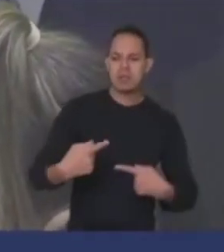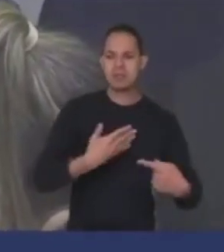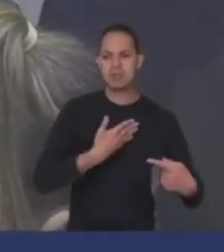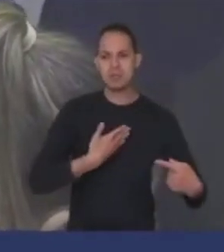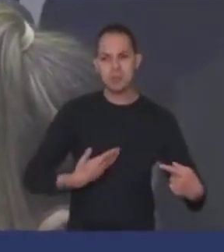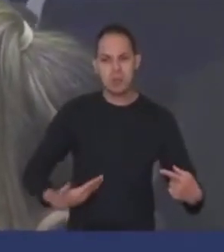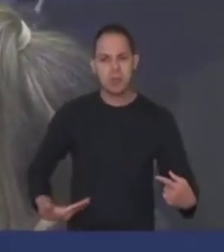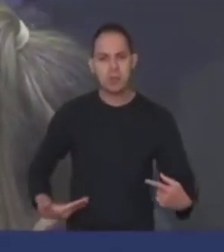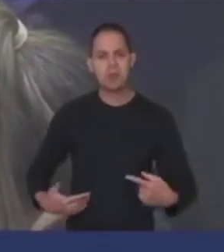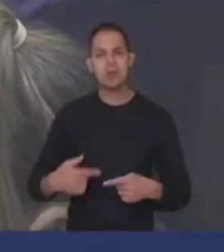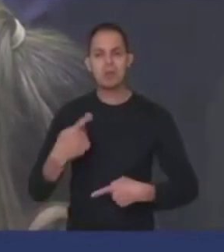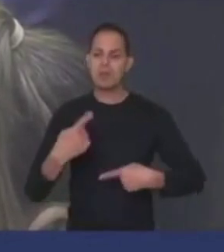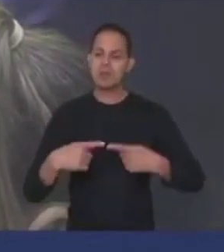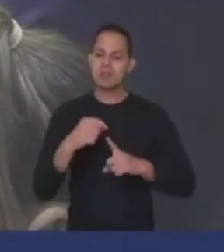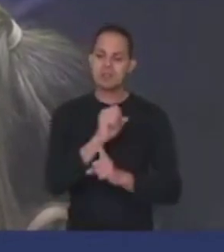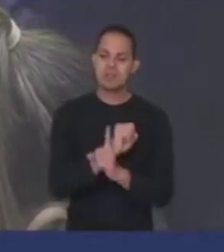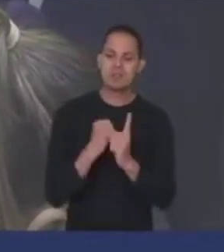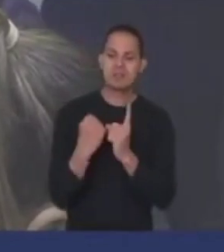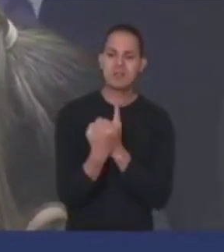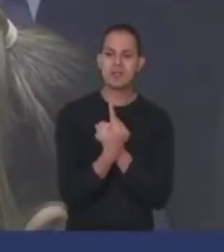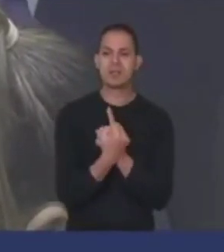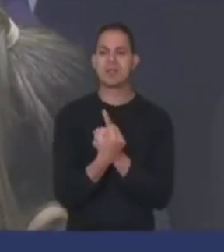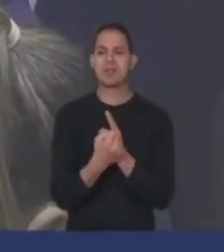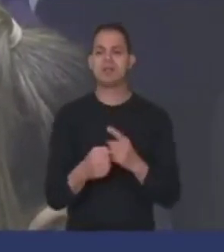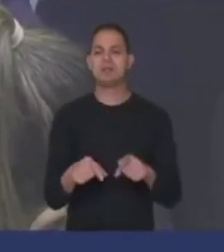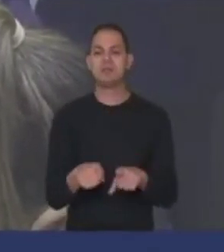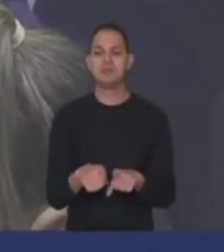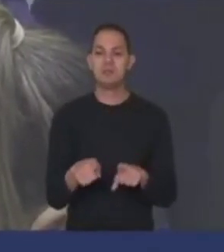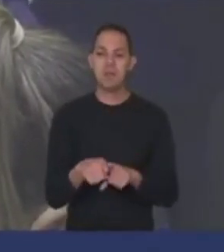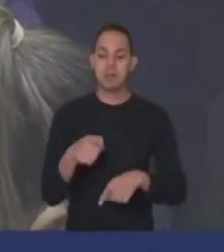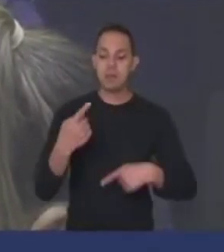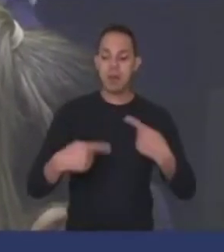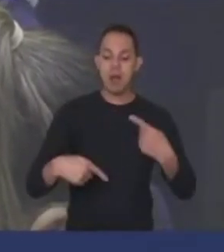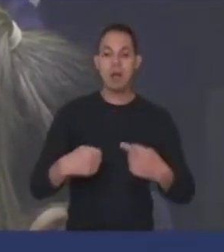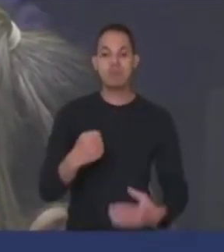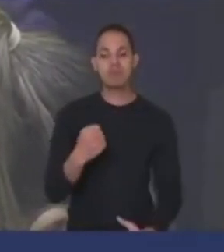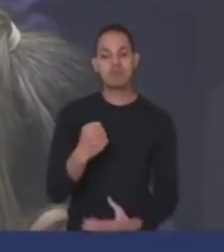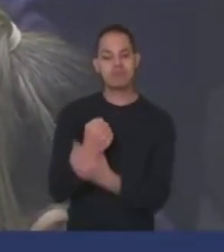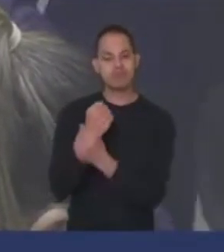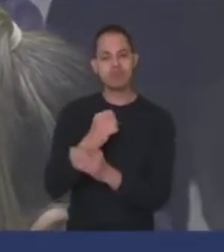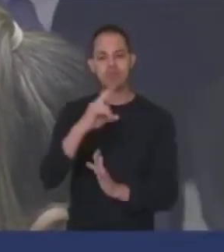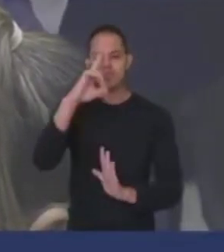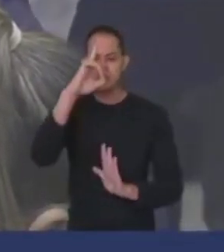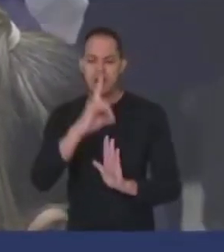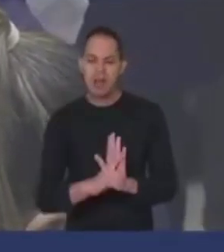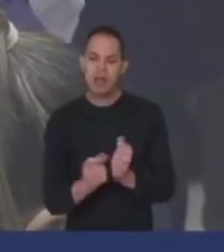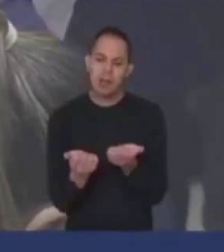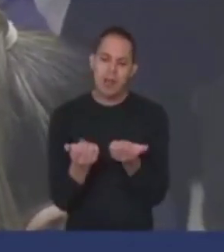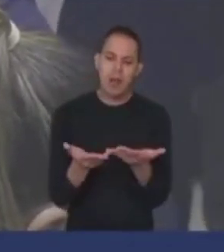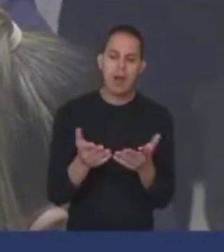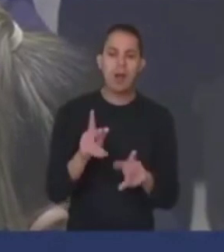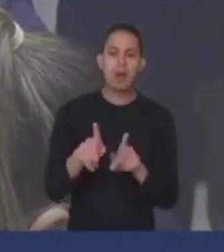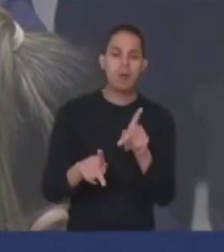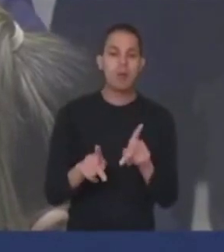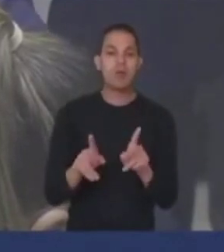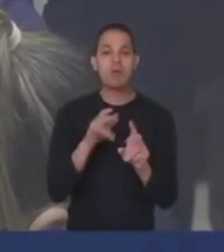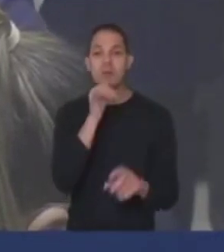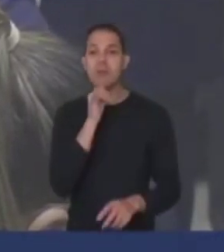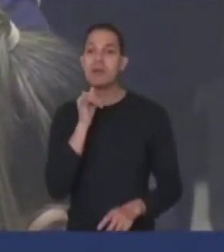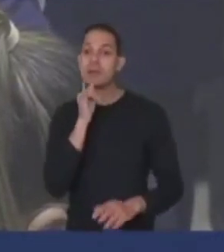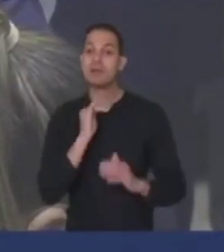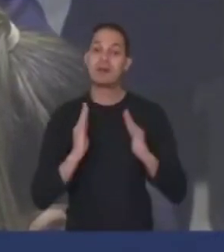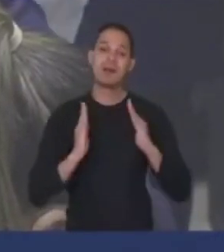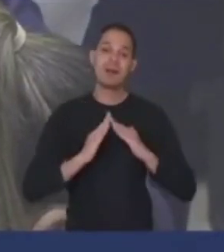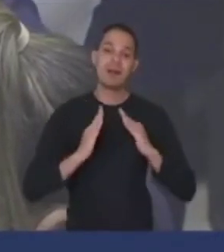sociais, suas políticas que vão garantir direitos ao nosso povo e, nesse caso, a moradia. Infelizmente,